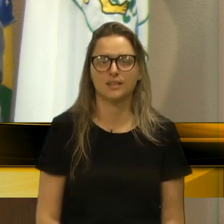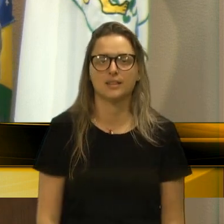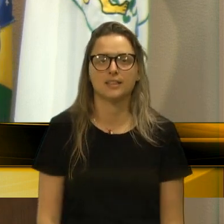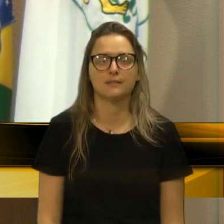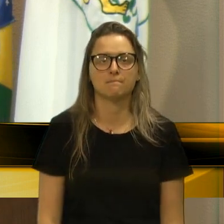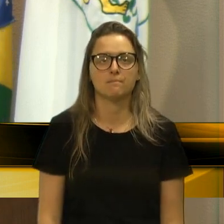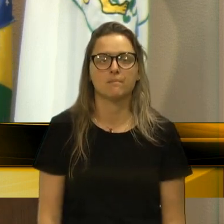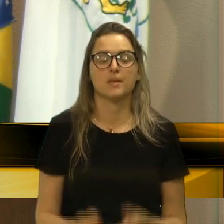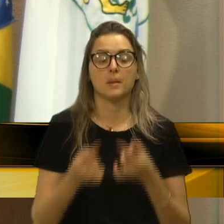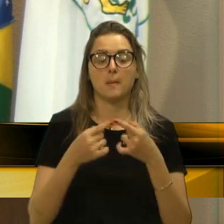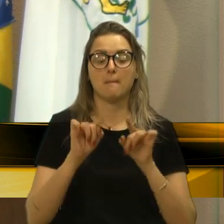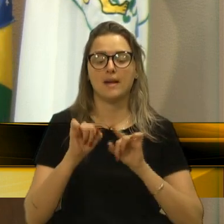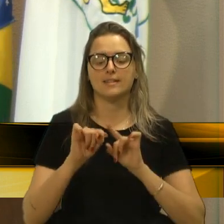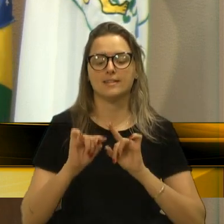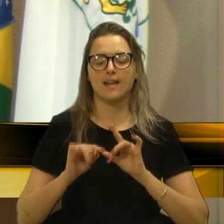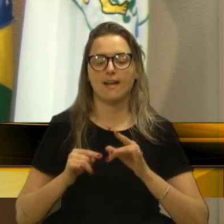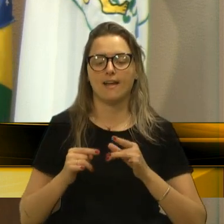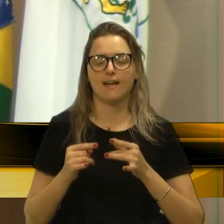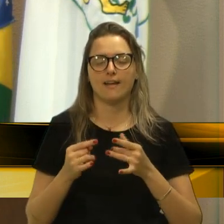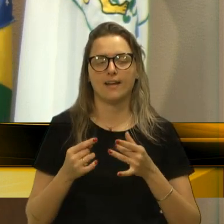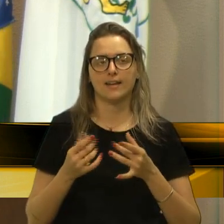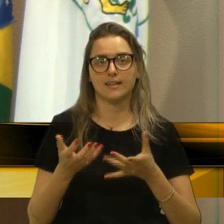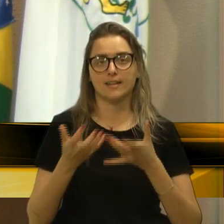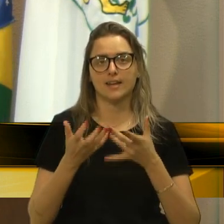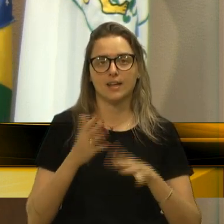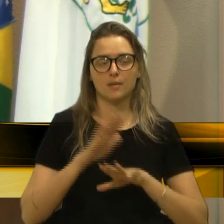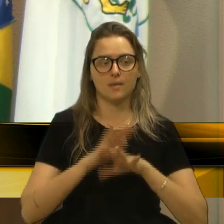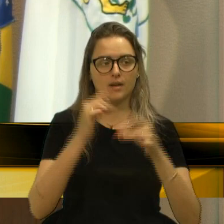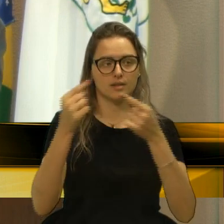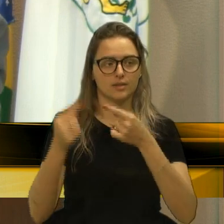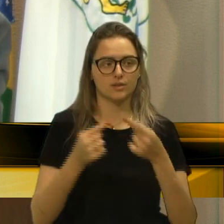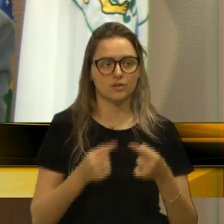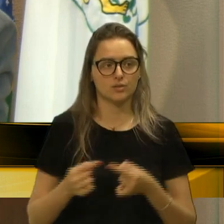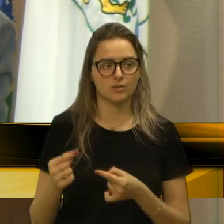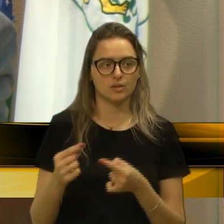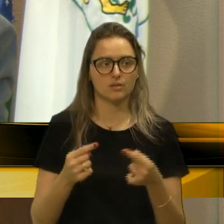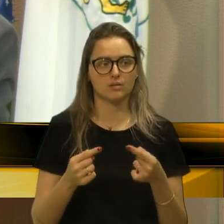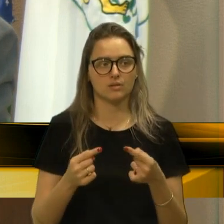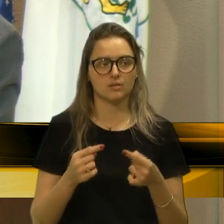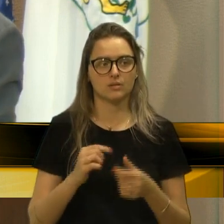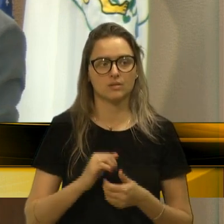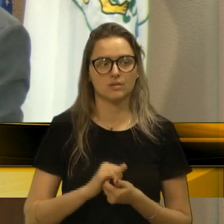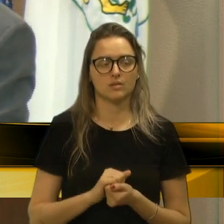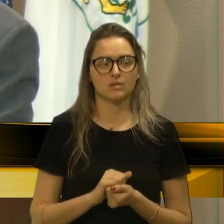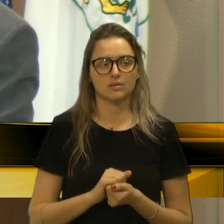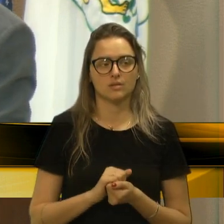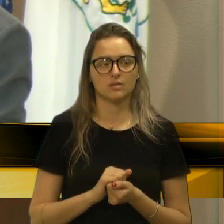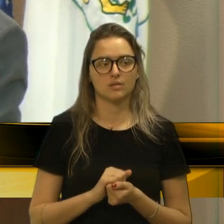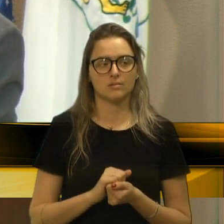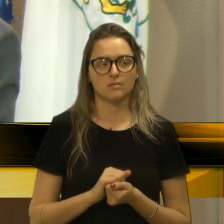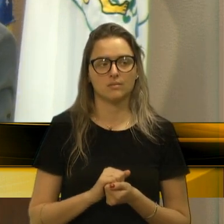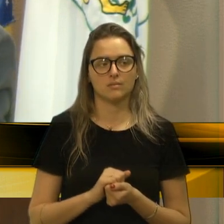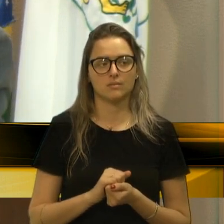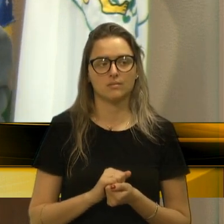Mas isso aqui é jogar lenha na fogueira. Sabe? É querer causar polêmica.